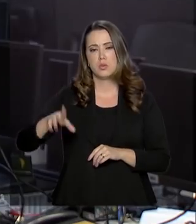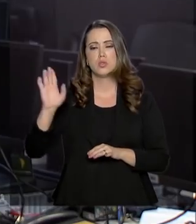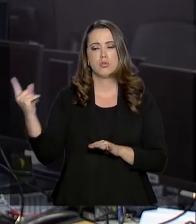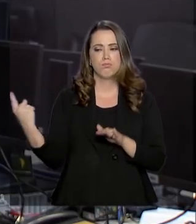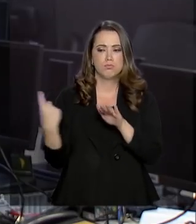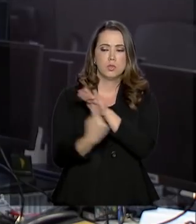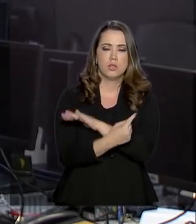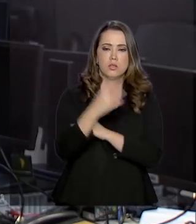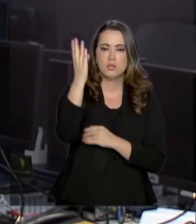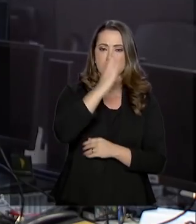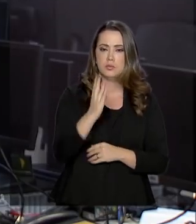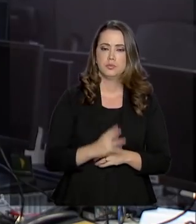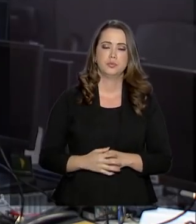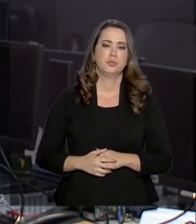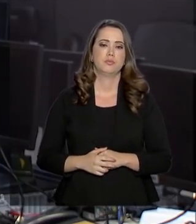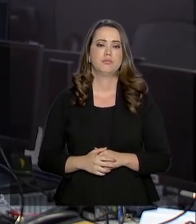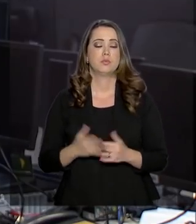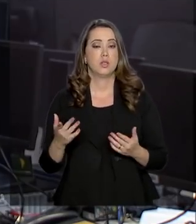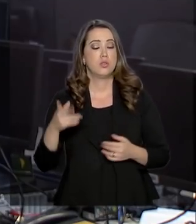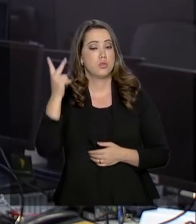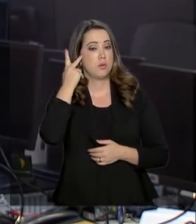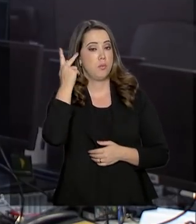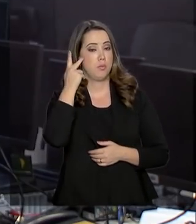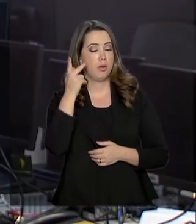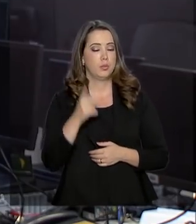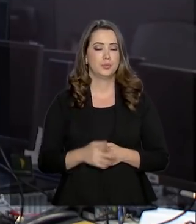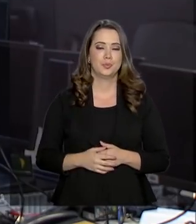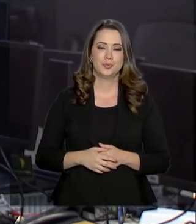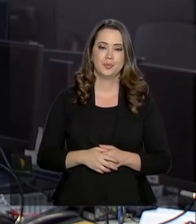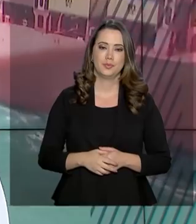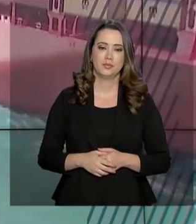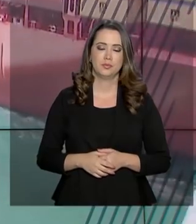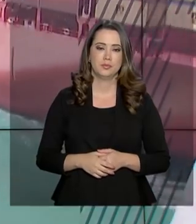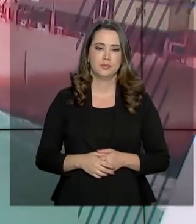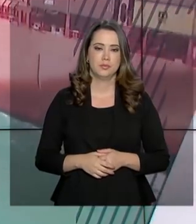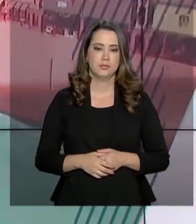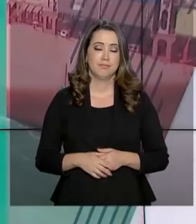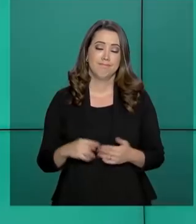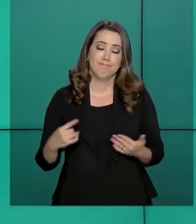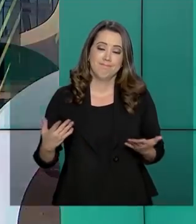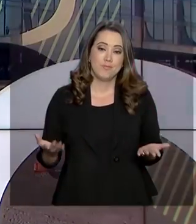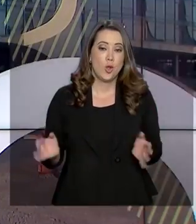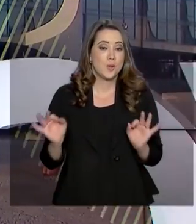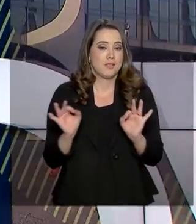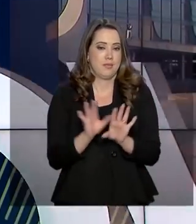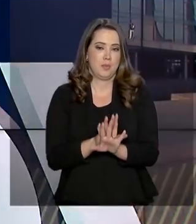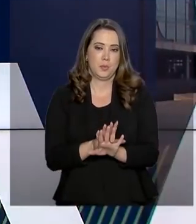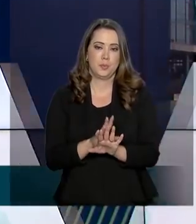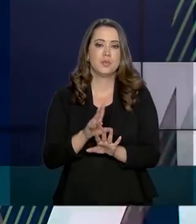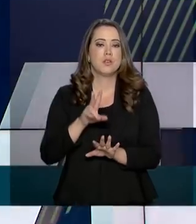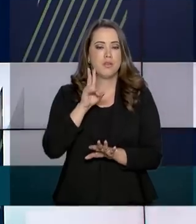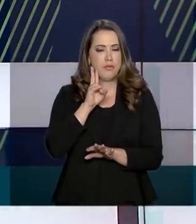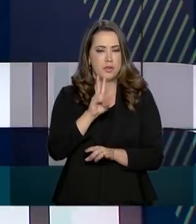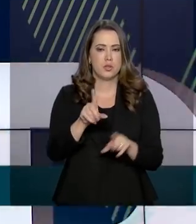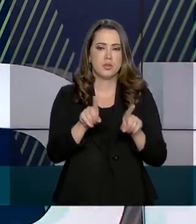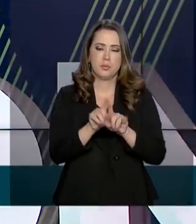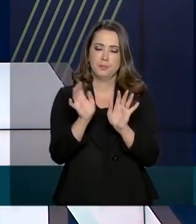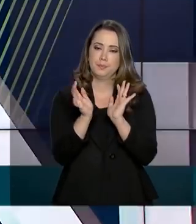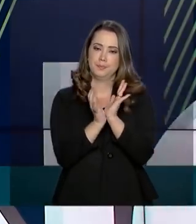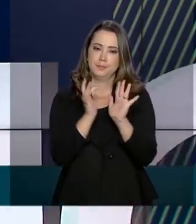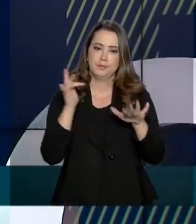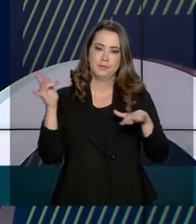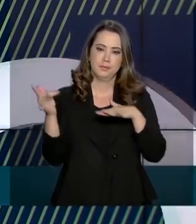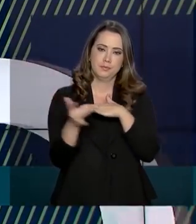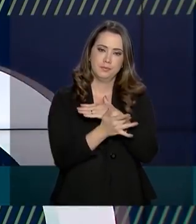cruzaram a fronteira com o Brasil. De São Paulo, Ricardo Ferraz. O governo agora fica por aqui. Acompanhe a gente